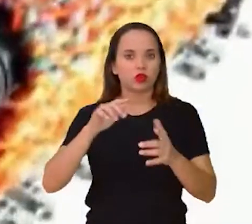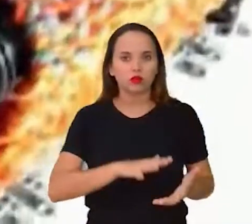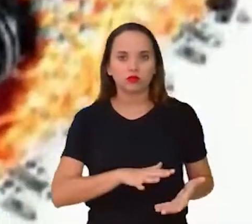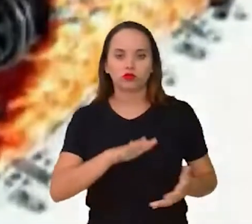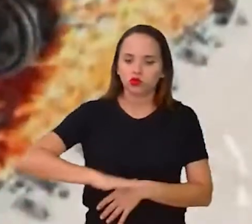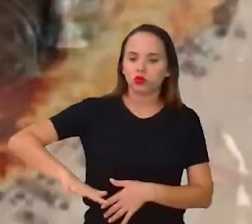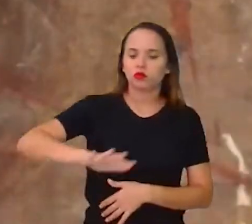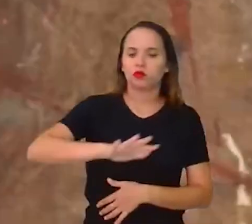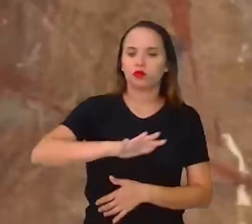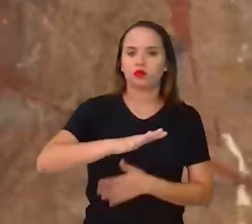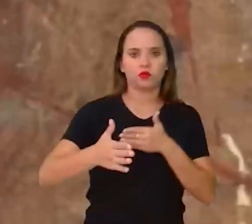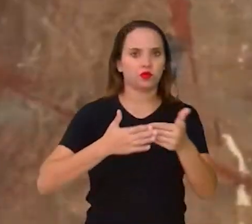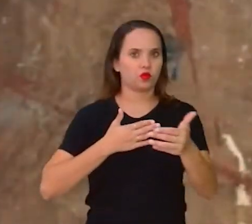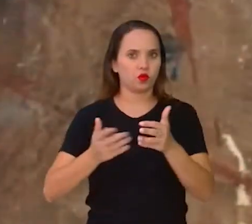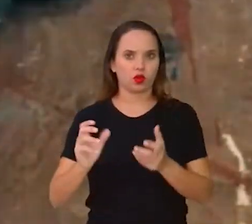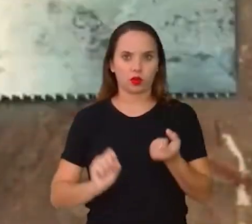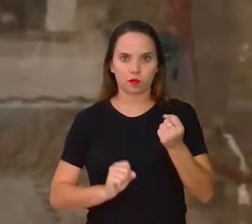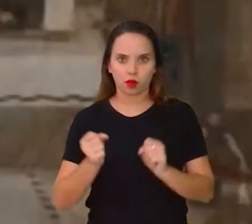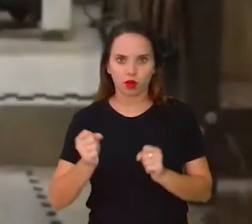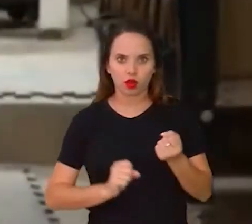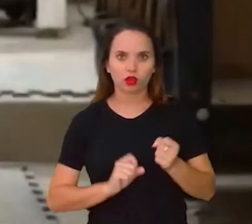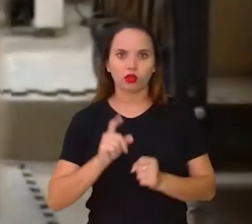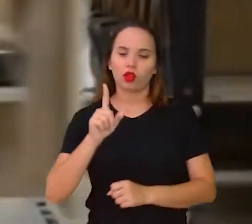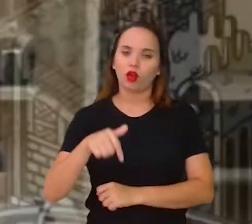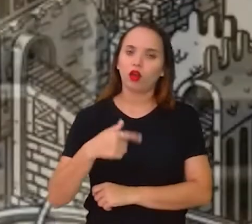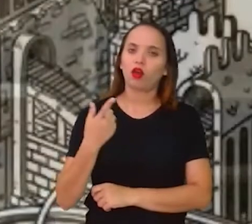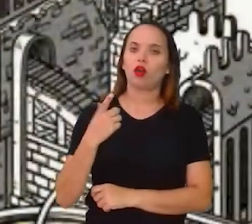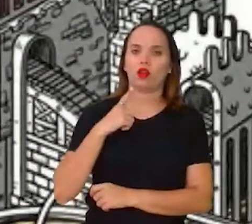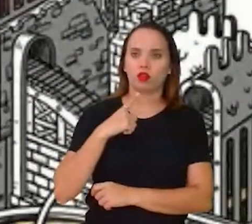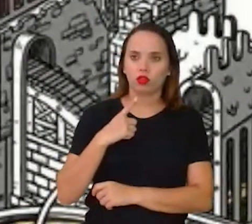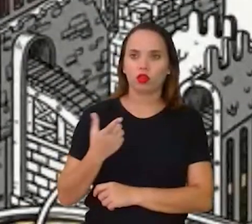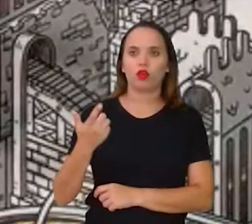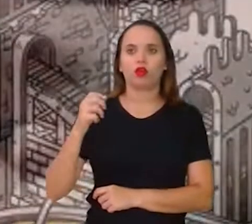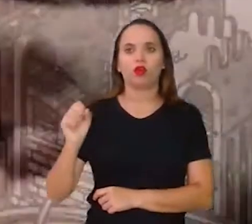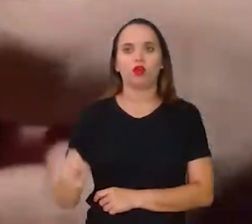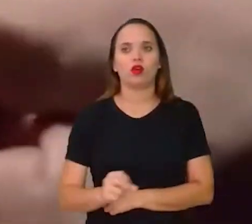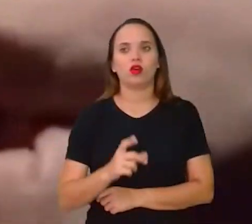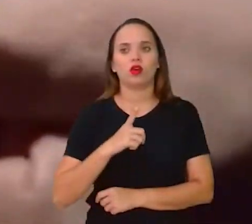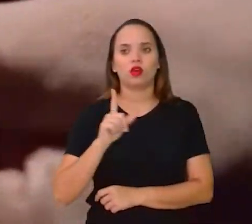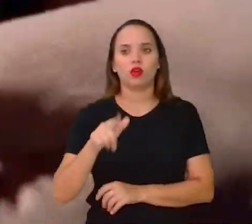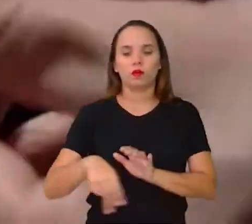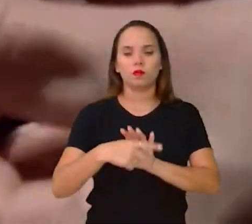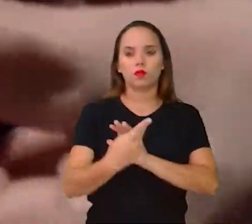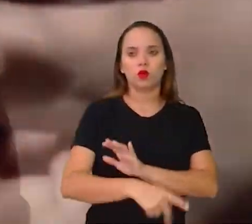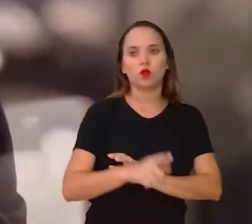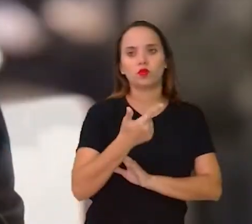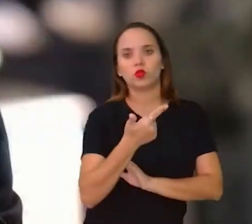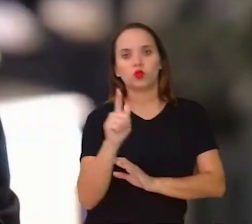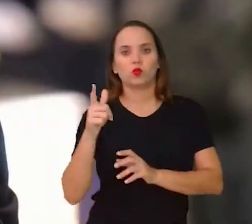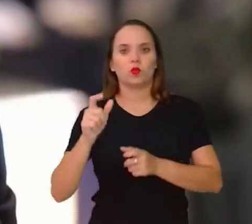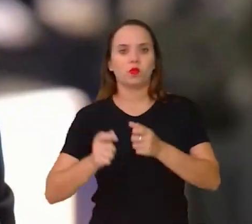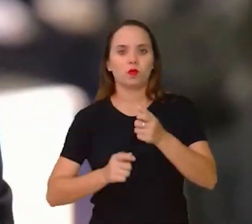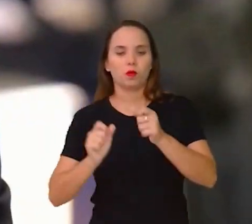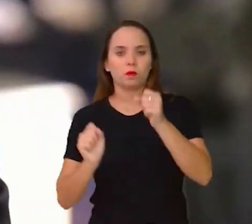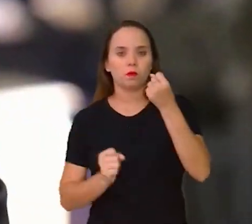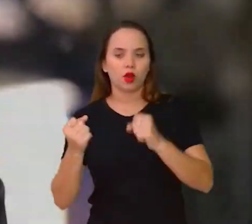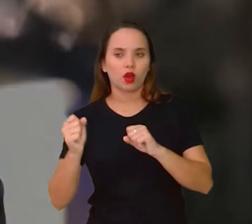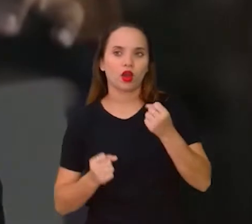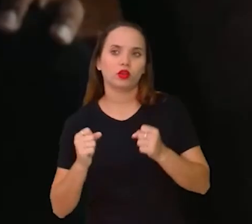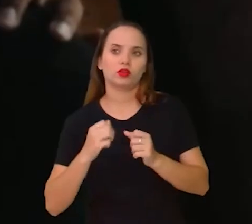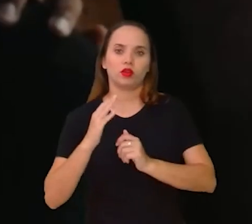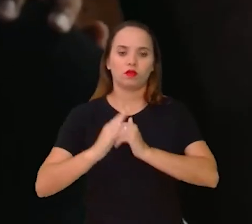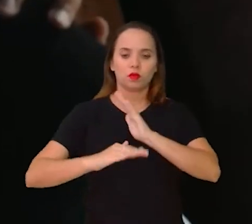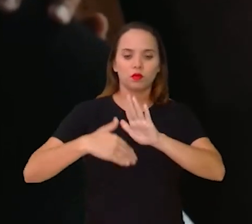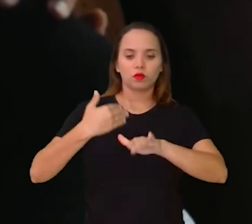qualquer máquina, ferragem ou utensílio, de uma máquina a uma chave de fenda, passando pelo seu